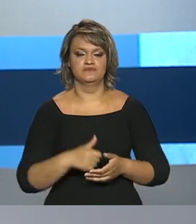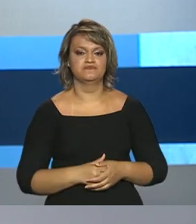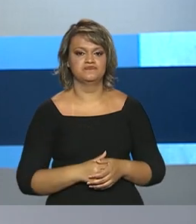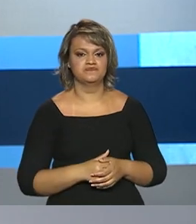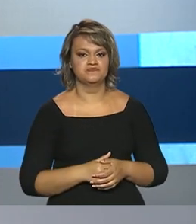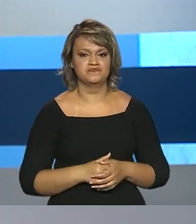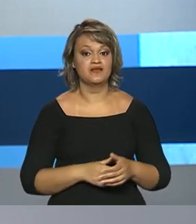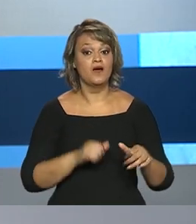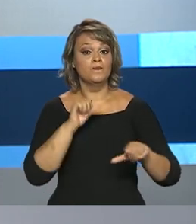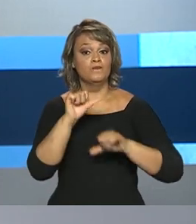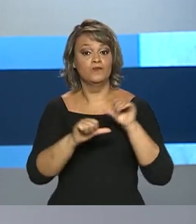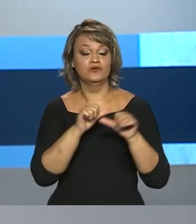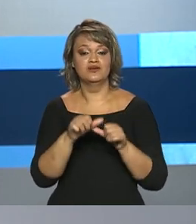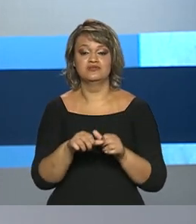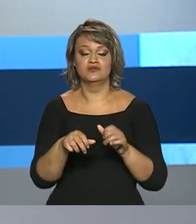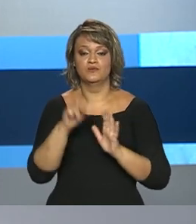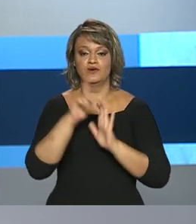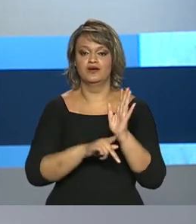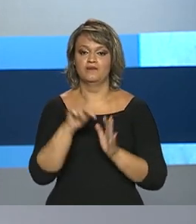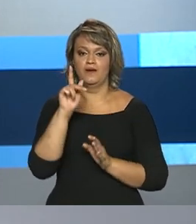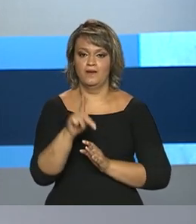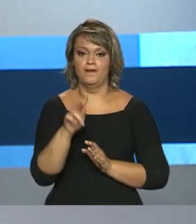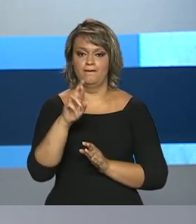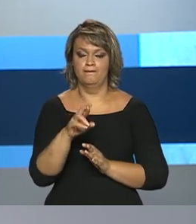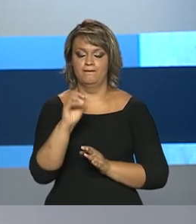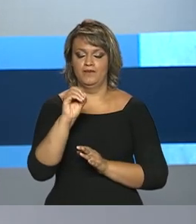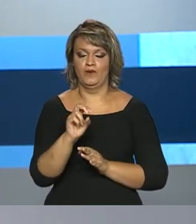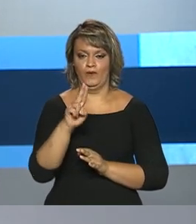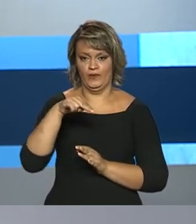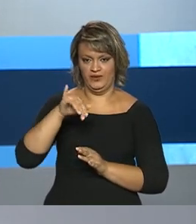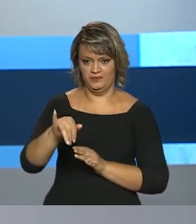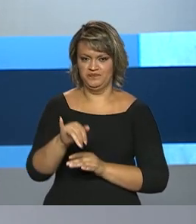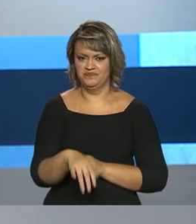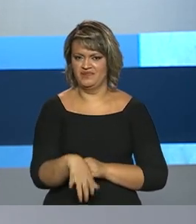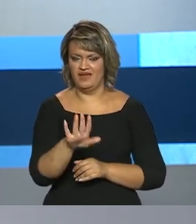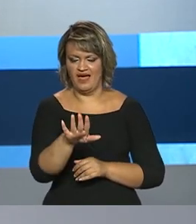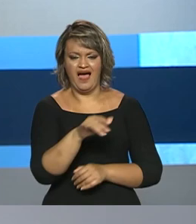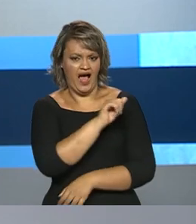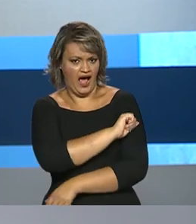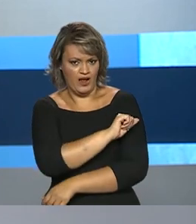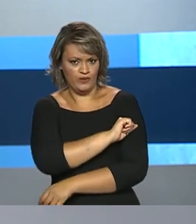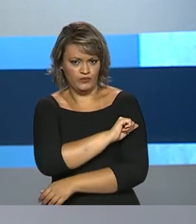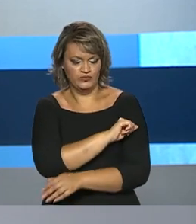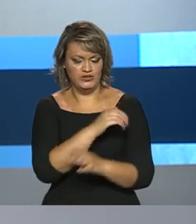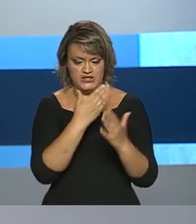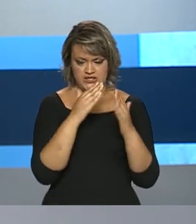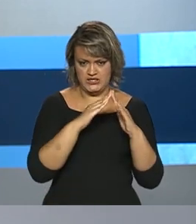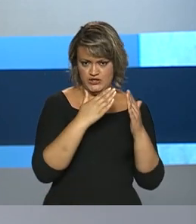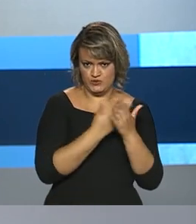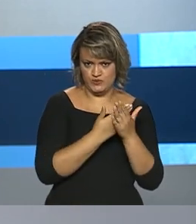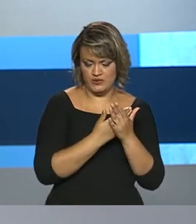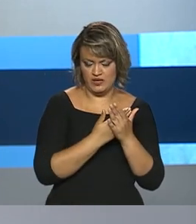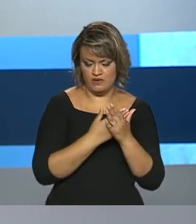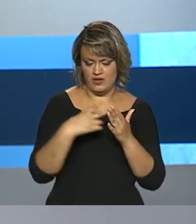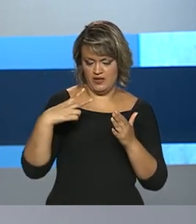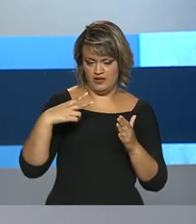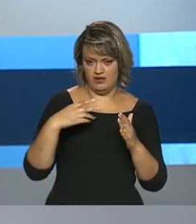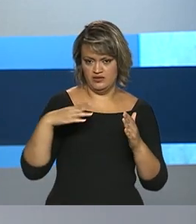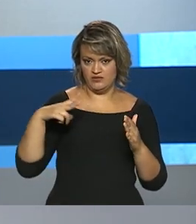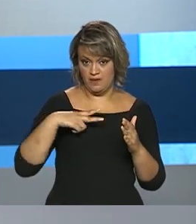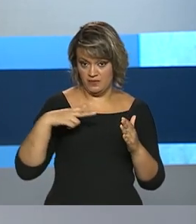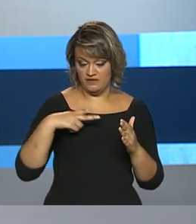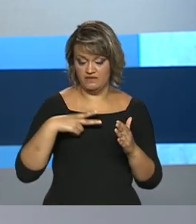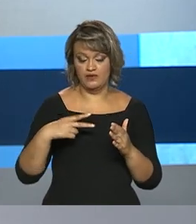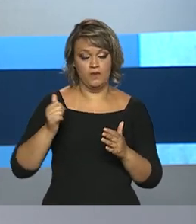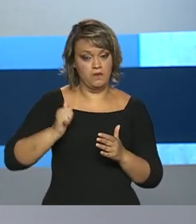Mudanças no programa Universidade para Todos. A partir de agora, estudantes que frequentaram escolas privadas sem bolsa ou com bolsa